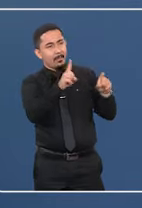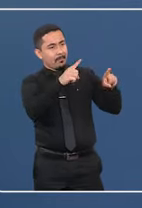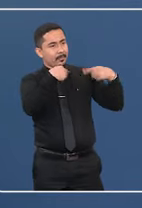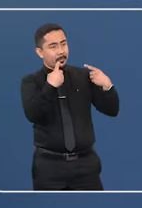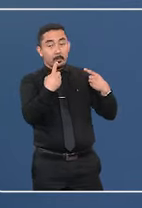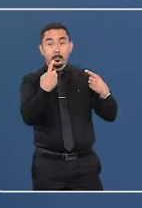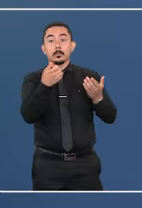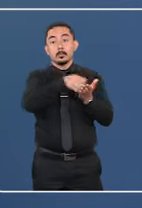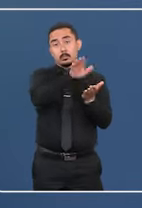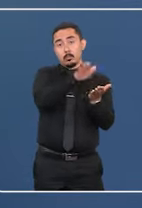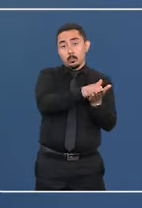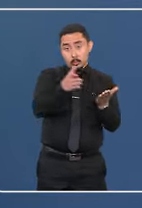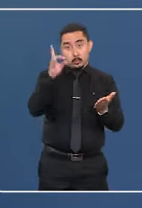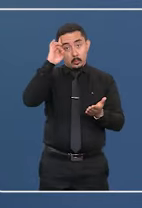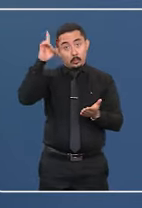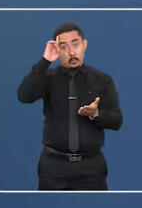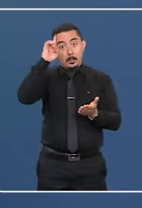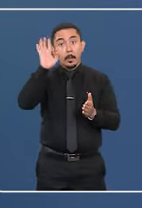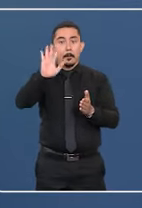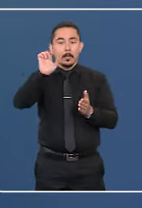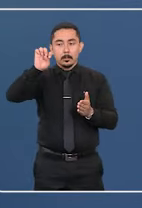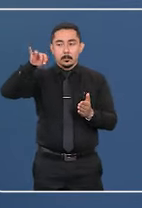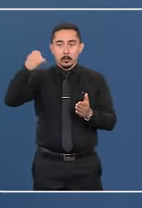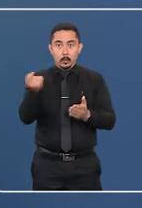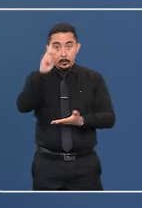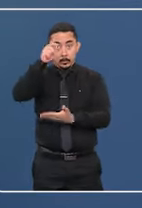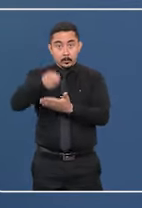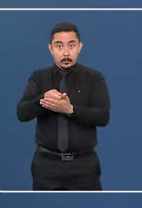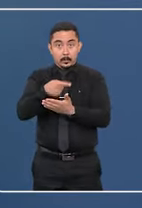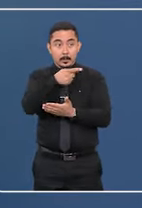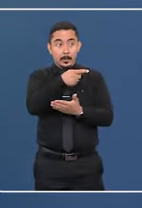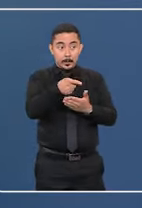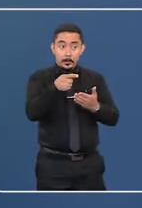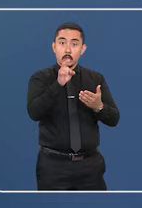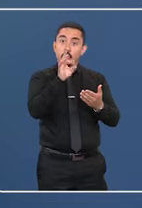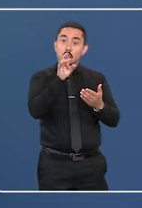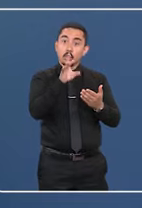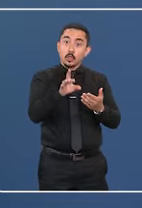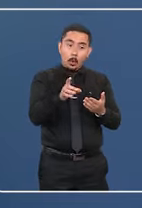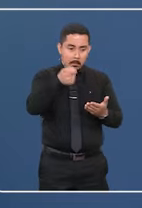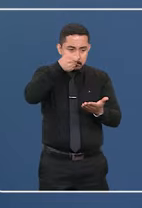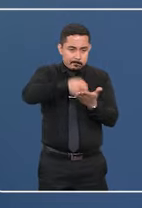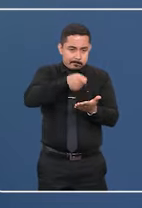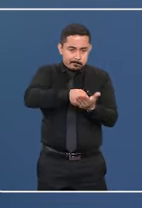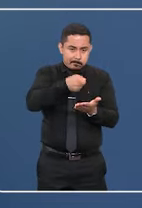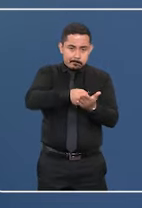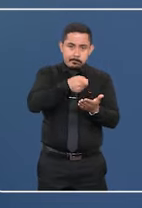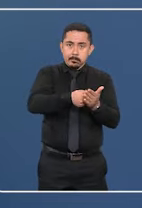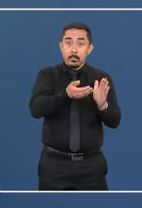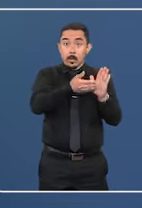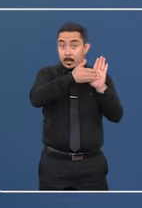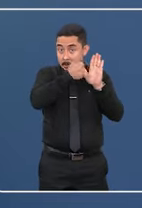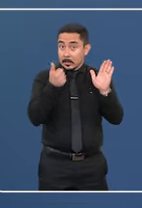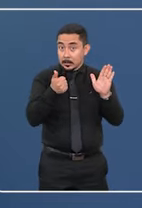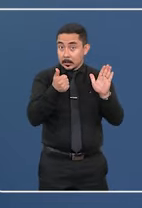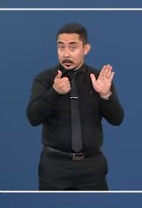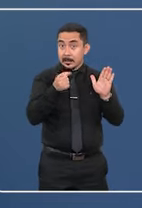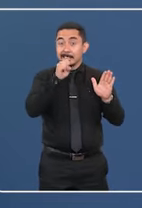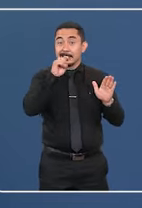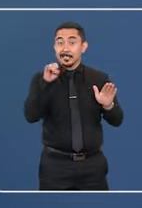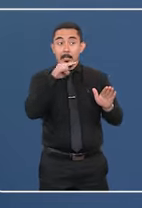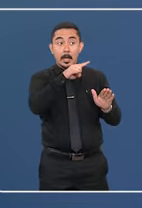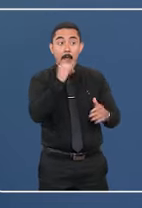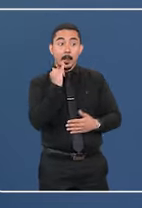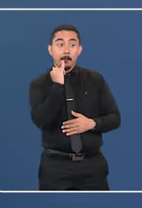multa diária. Mas no STJ, a terceira turma decidiu que o provedor só estaria obrigado a fazer a remoção